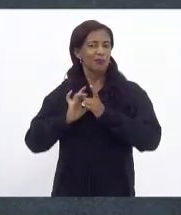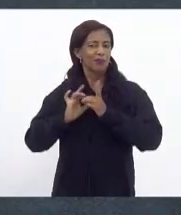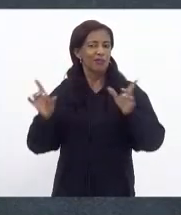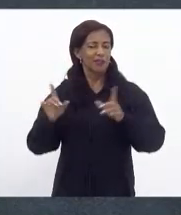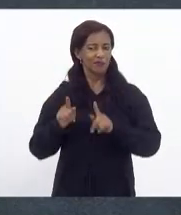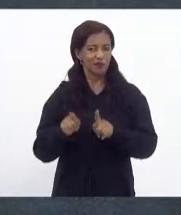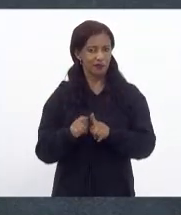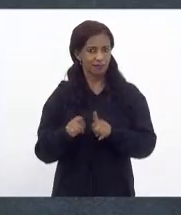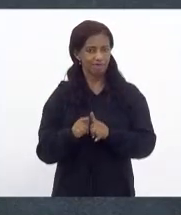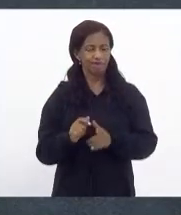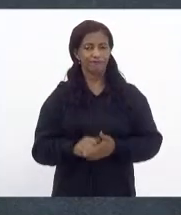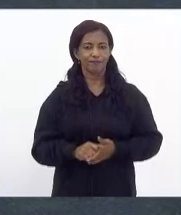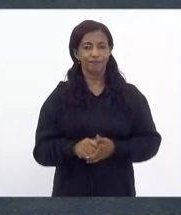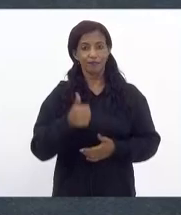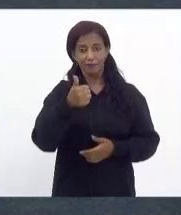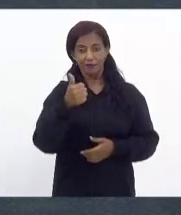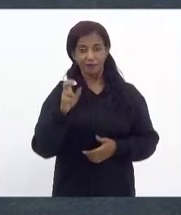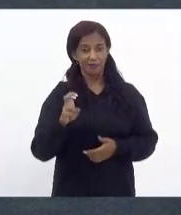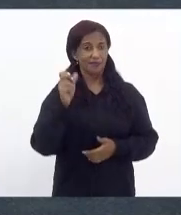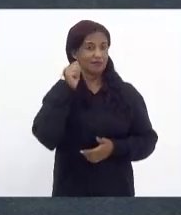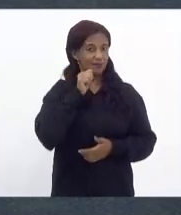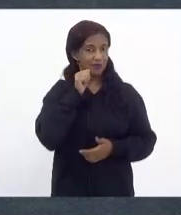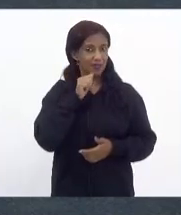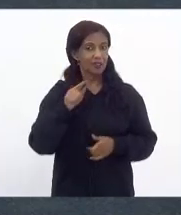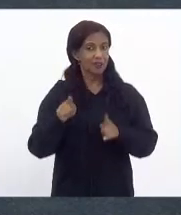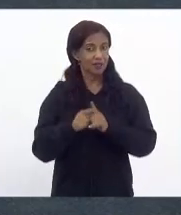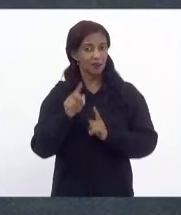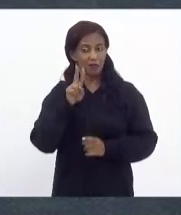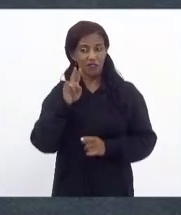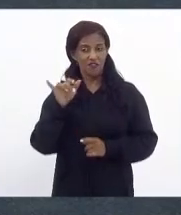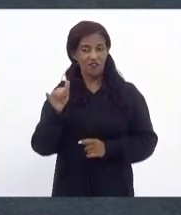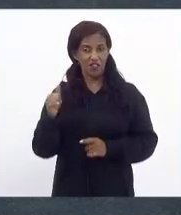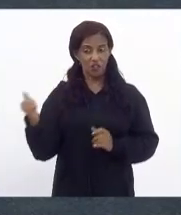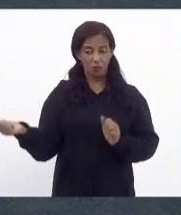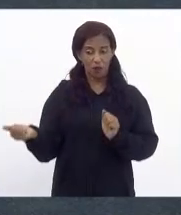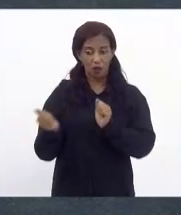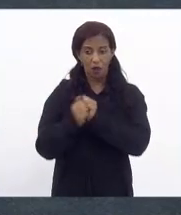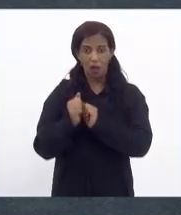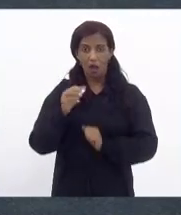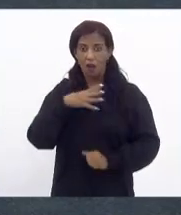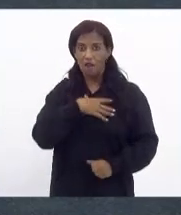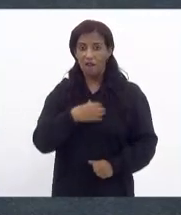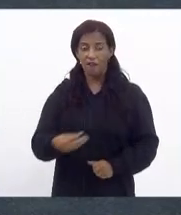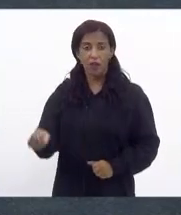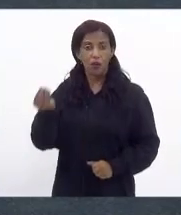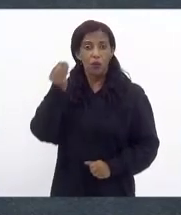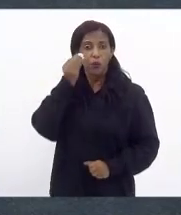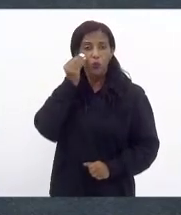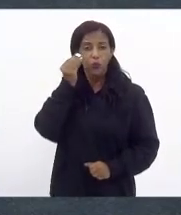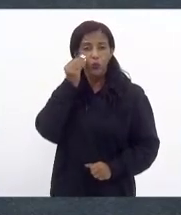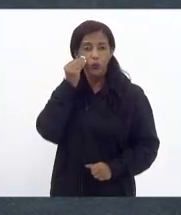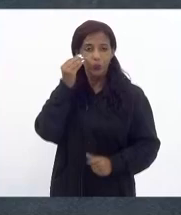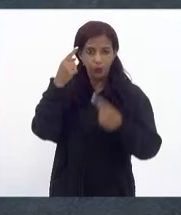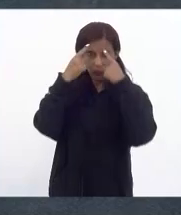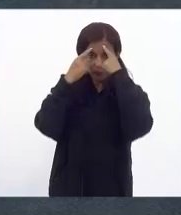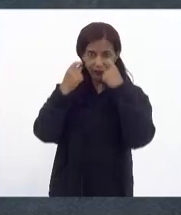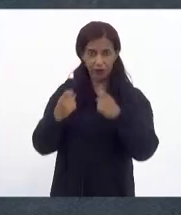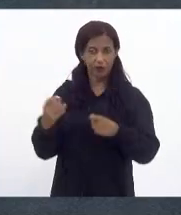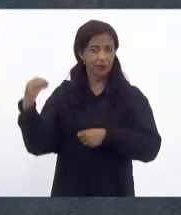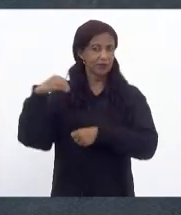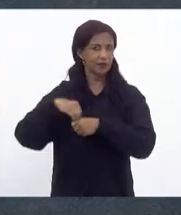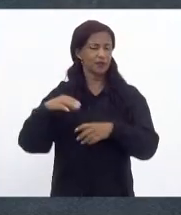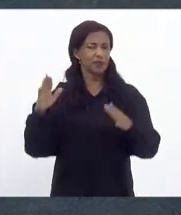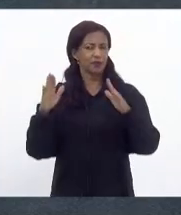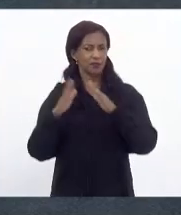15 dessas mulheres foram vítimas na presença dos filhos então o feminicídio ele não é